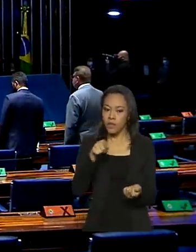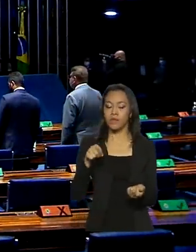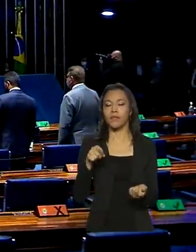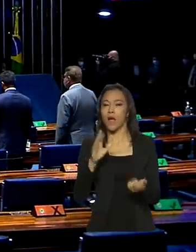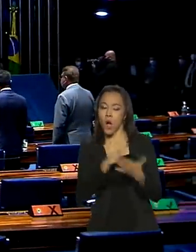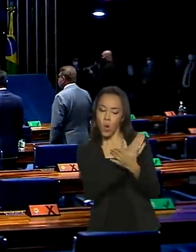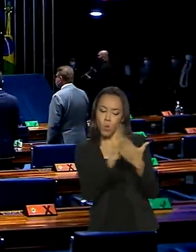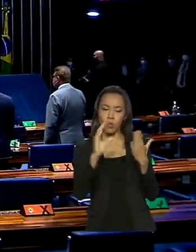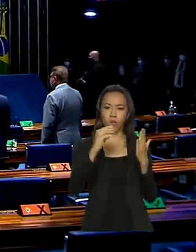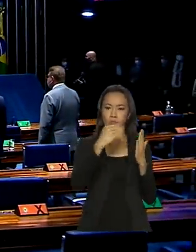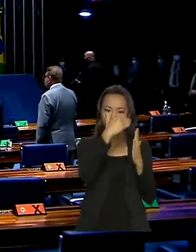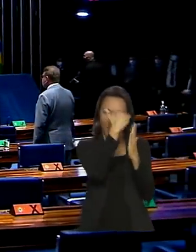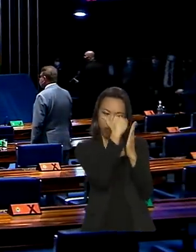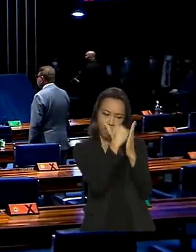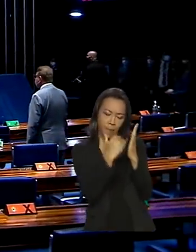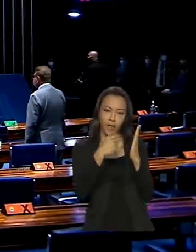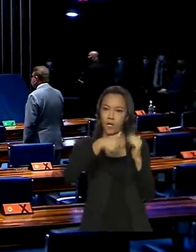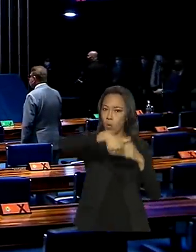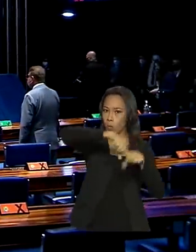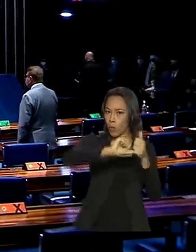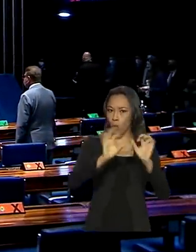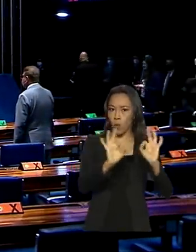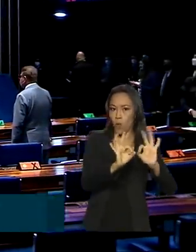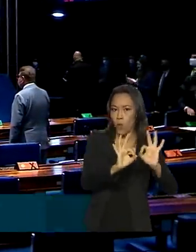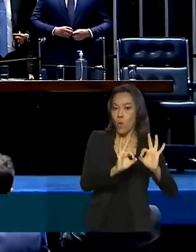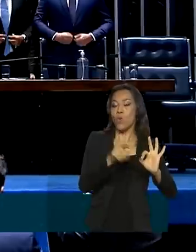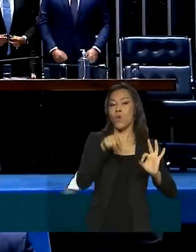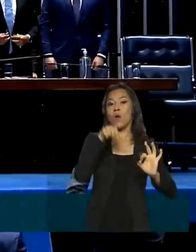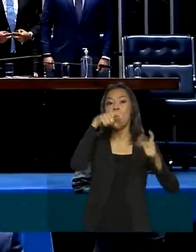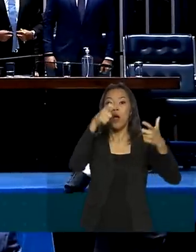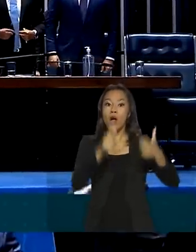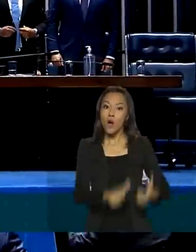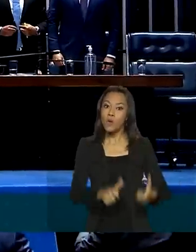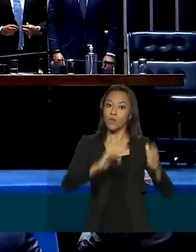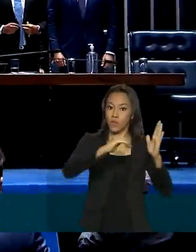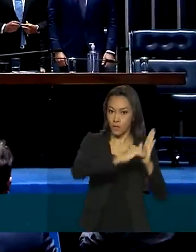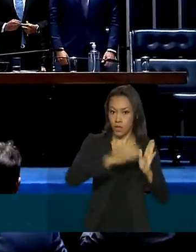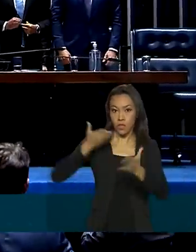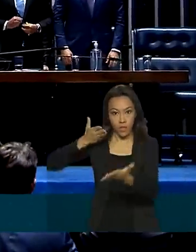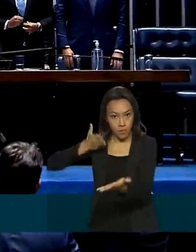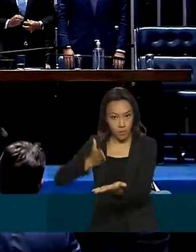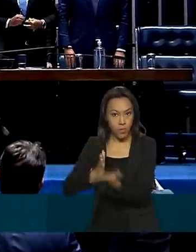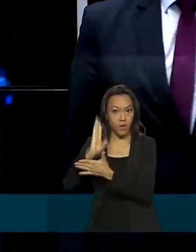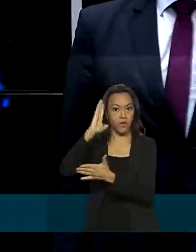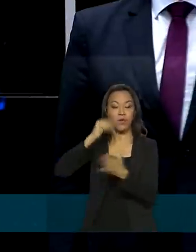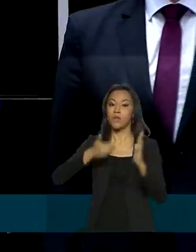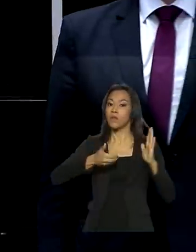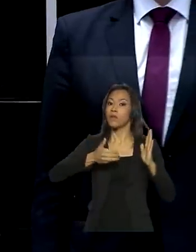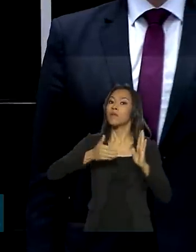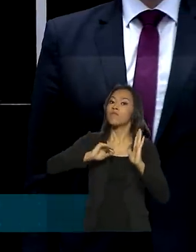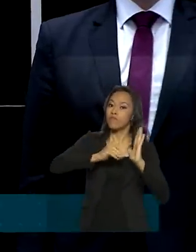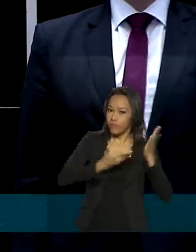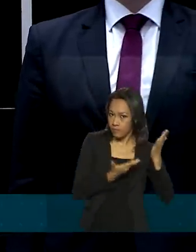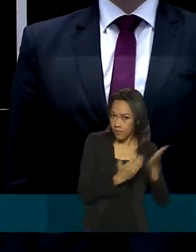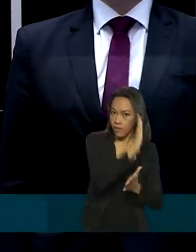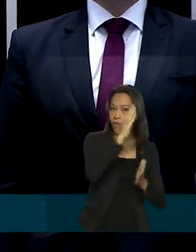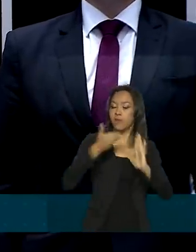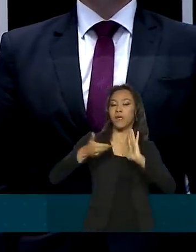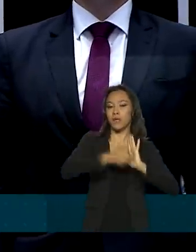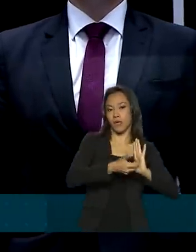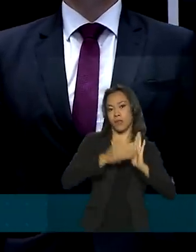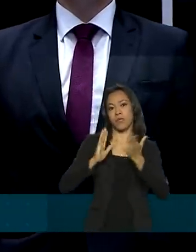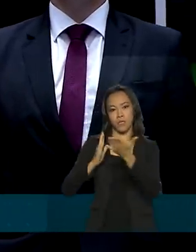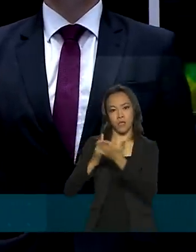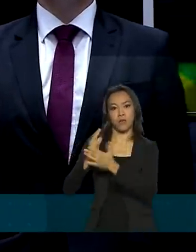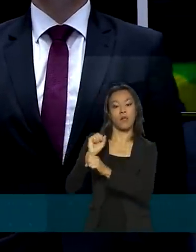não sofreram alteração no Senado, depois de terem sido aprovados pela Câmara dos Deputados. Um deles é o que estabelece novo